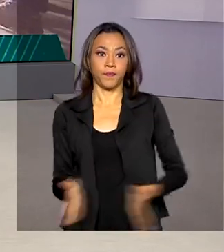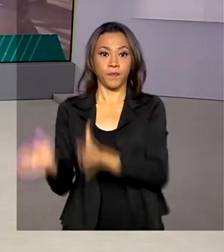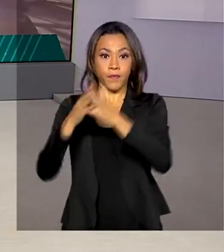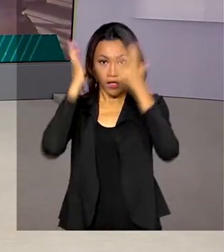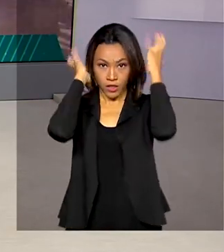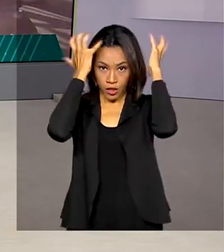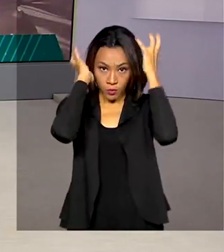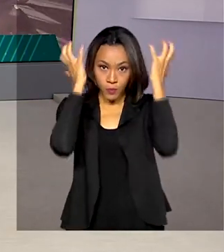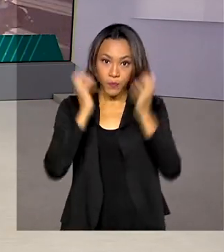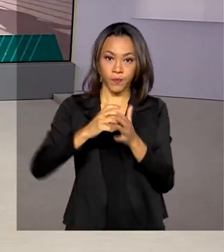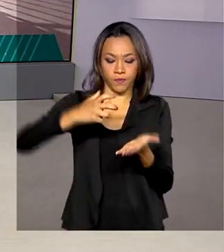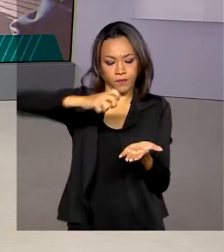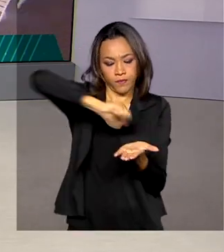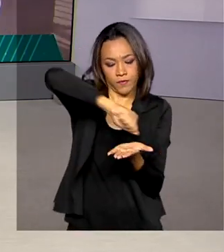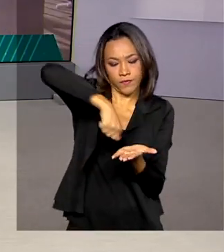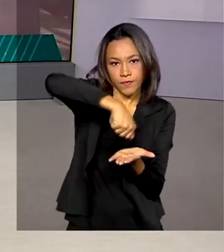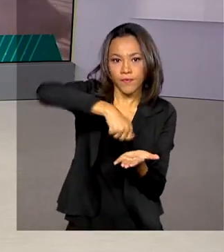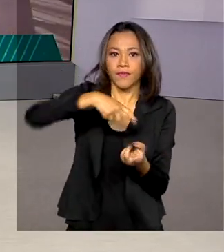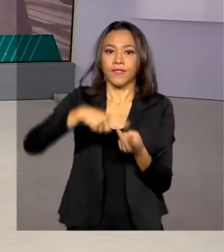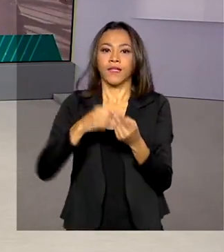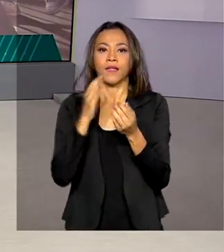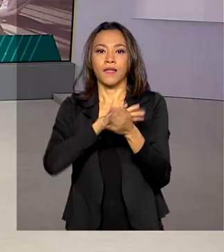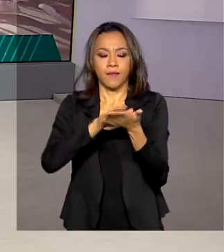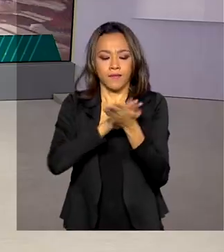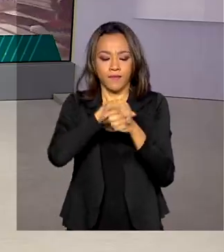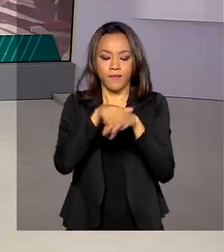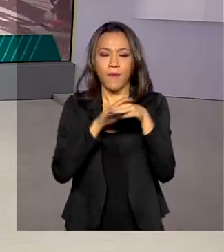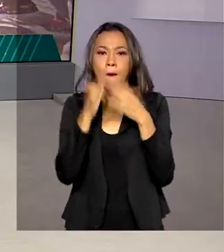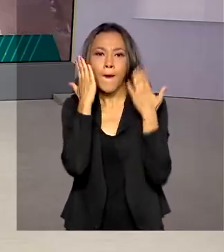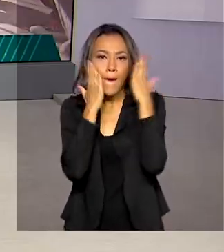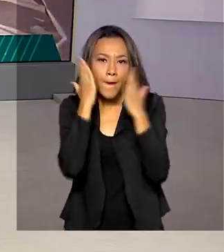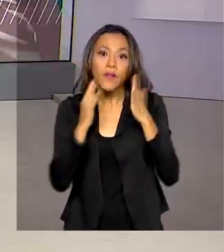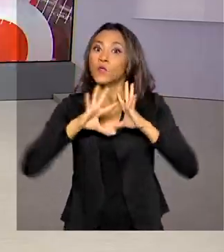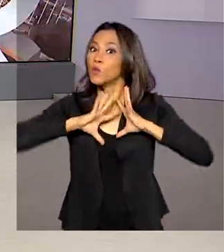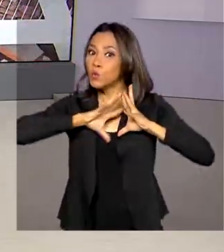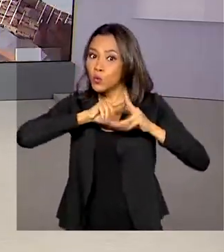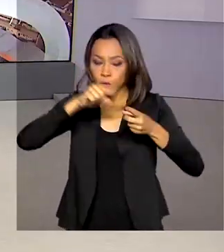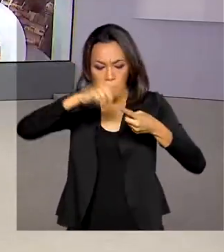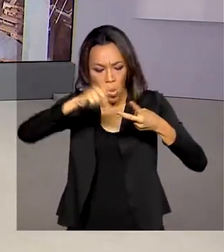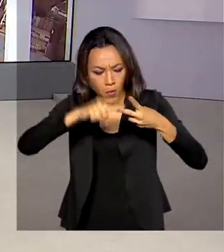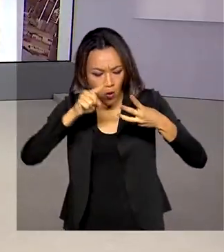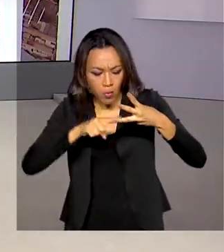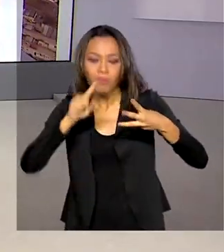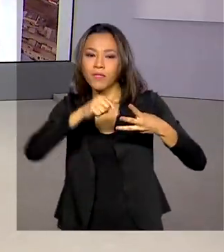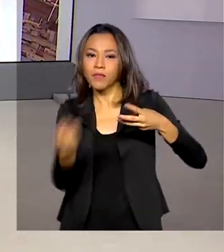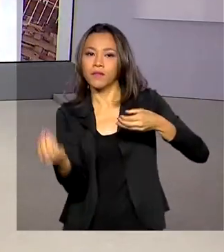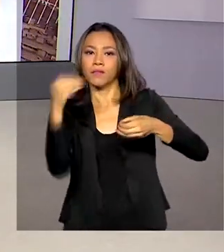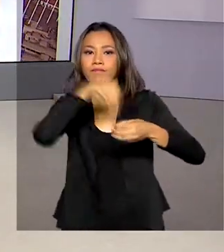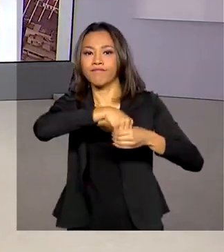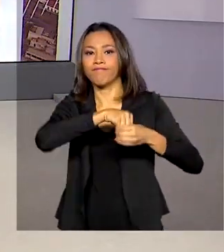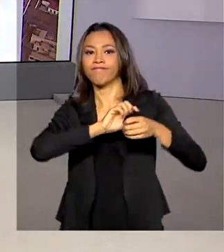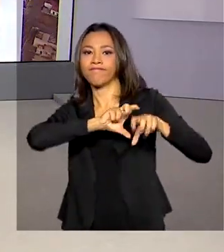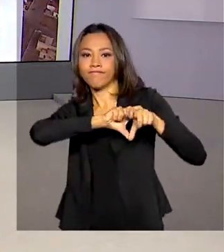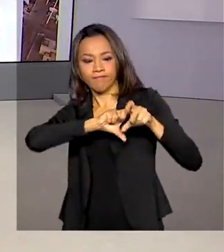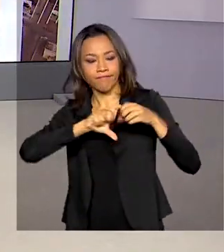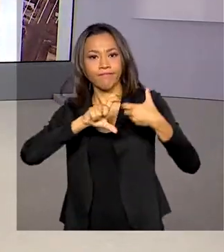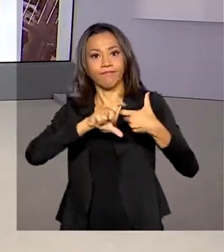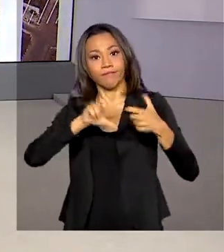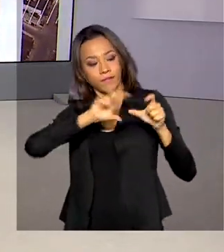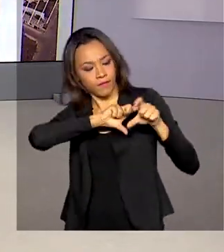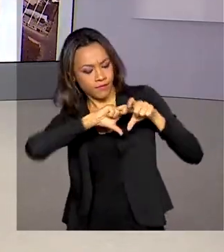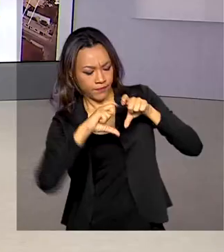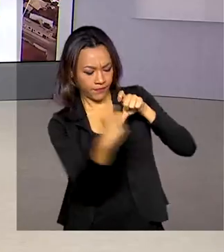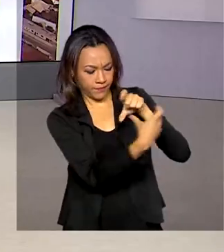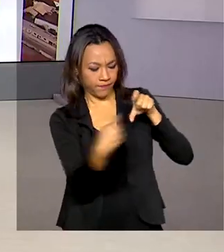e hidratantes. A partir de novembro do ano que vem, os rótulos desses cosméticos deverão trazer todas as substâncias presentes